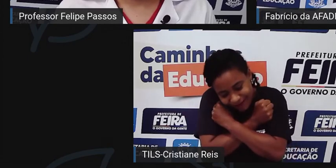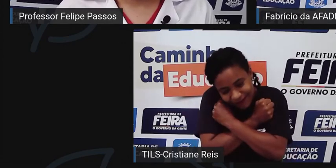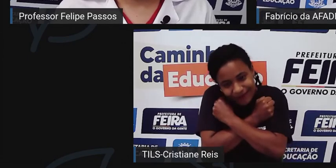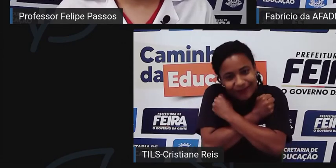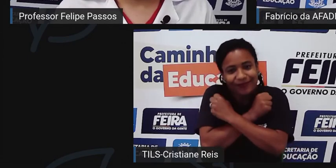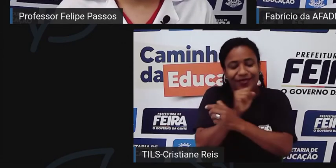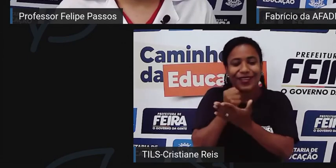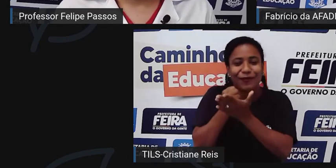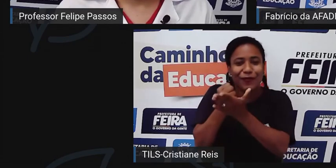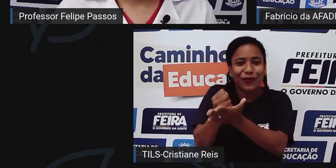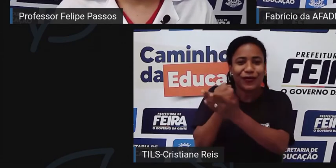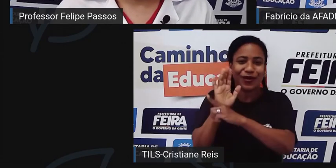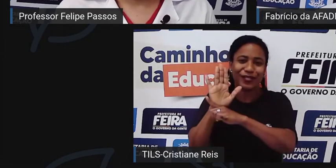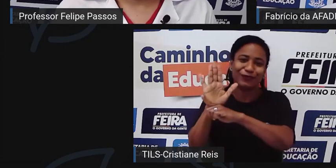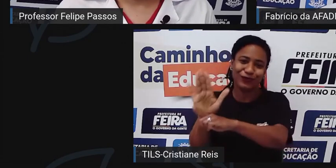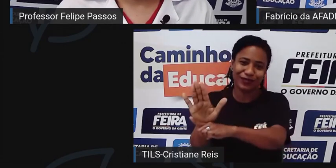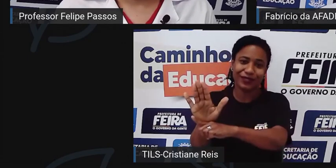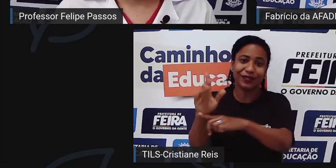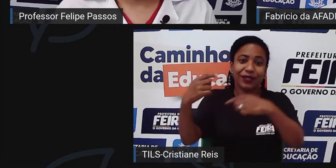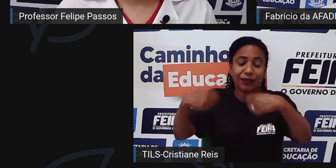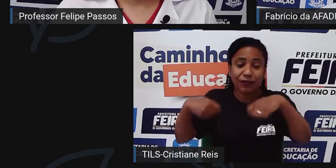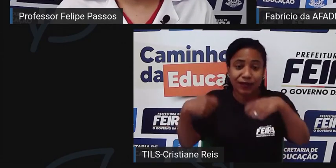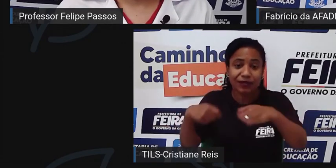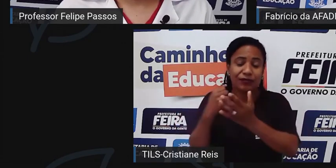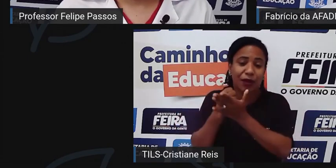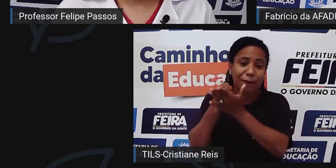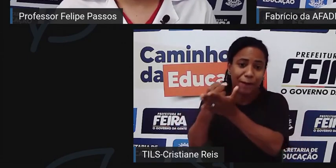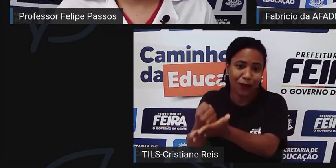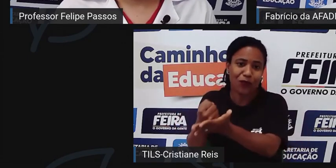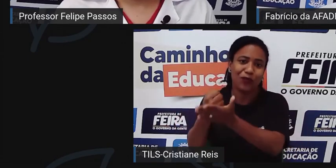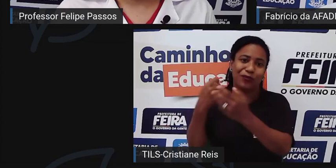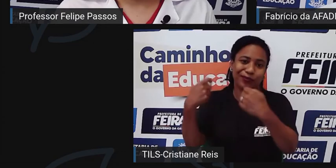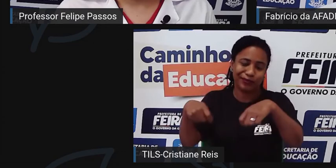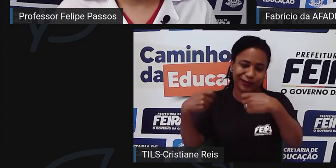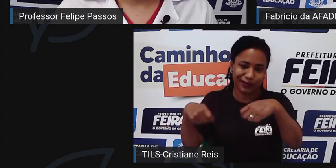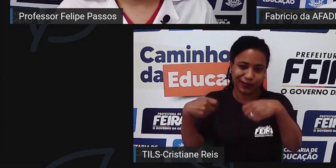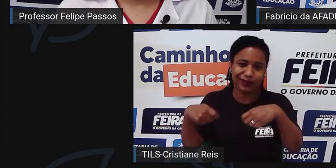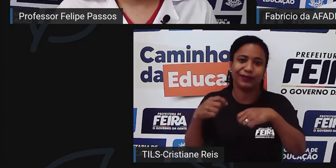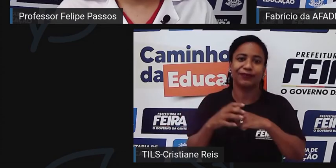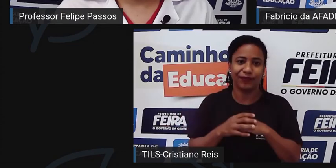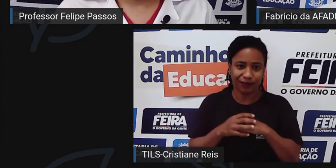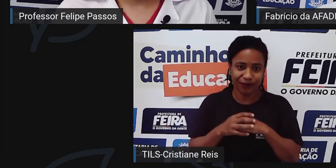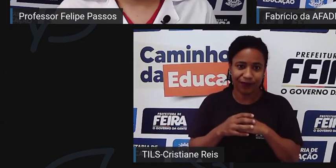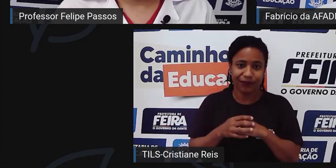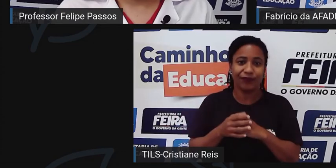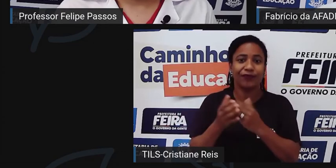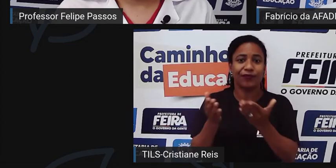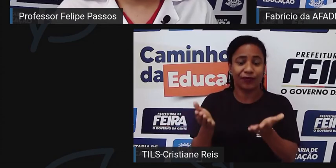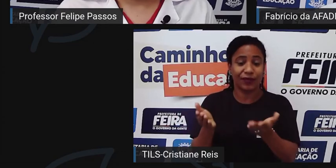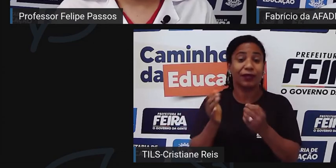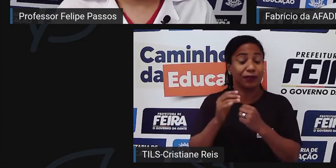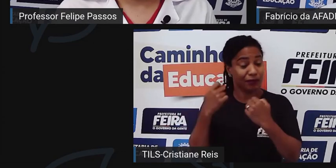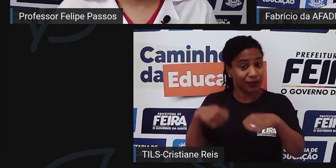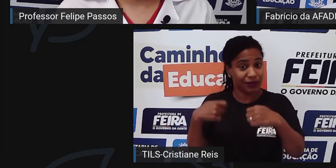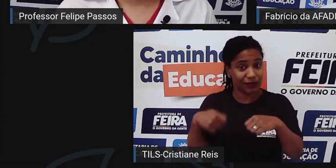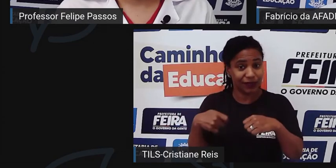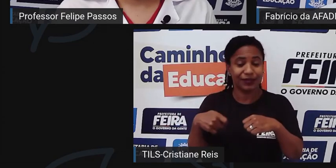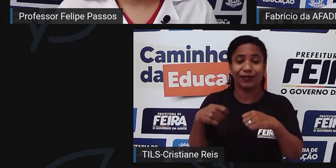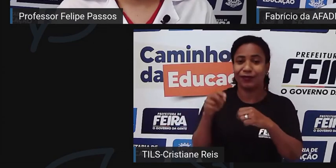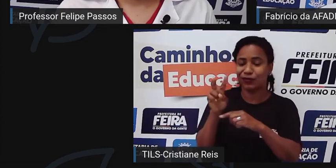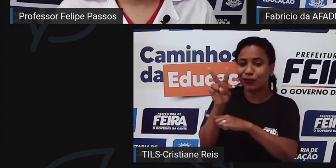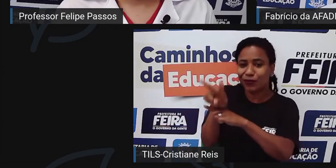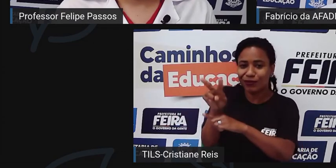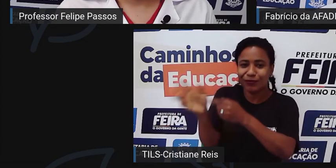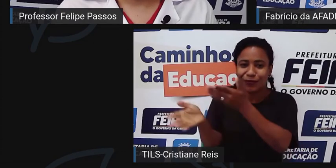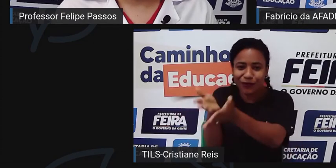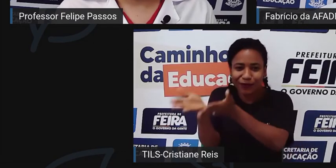necessitam de um apoio, são pessoas que necessitam ter um olhar especial. Como eu